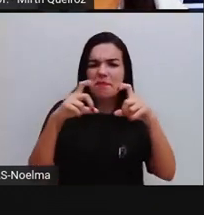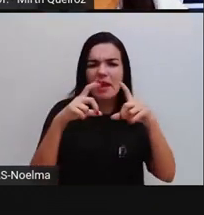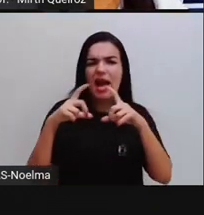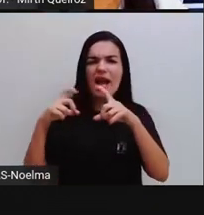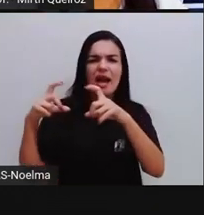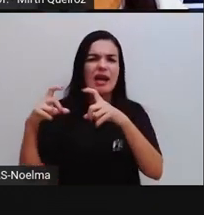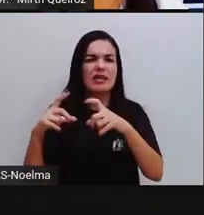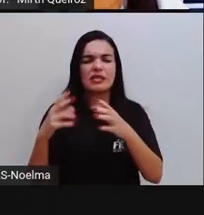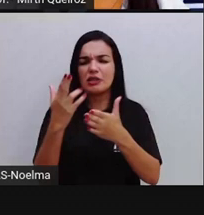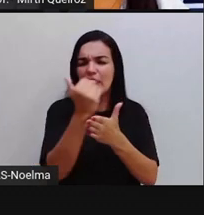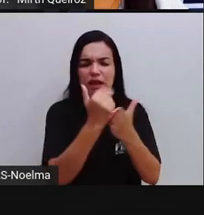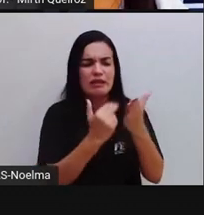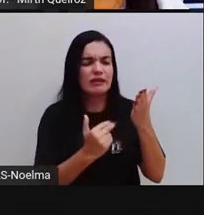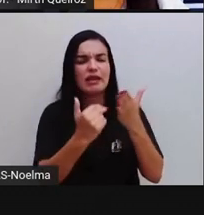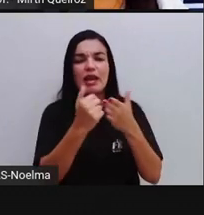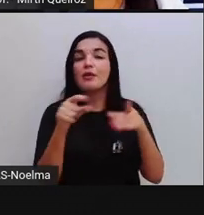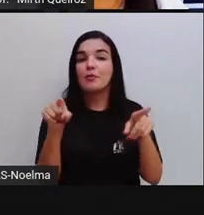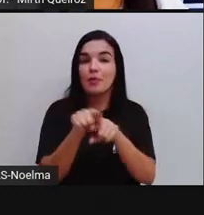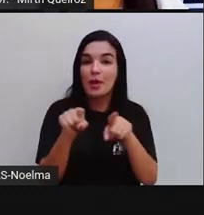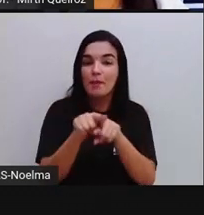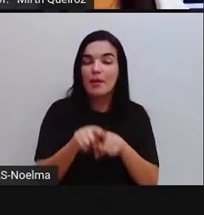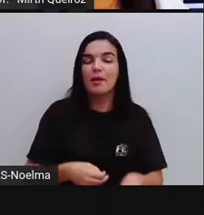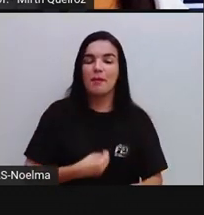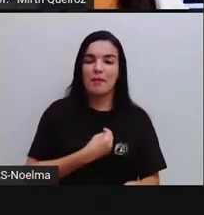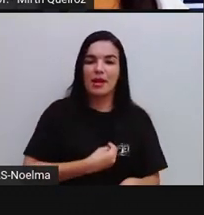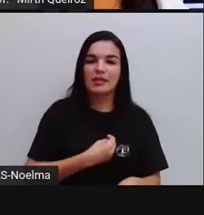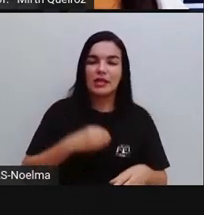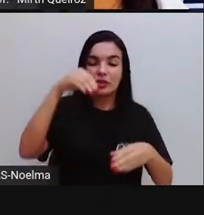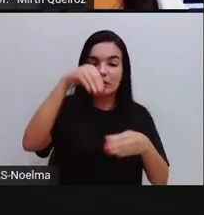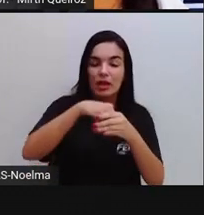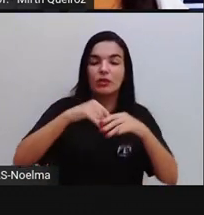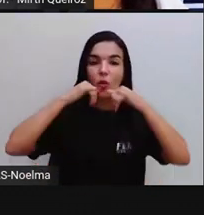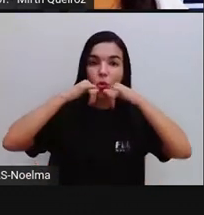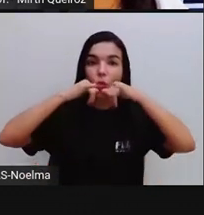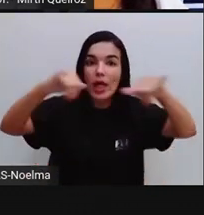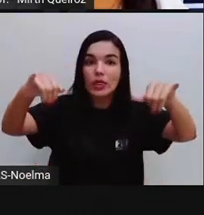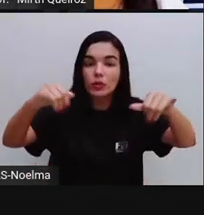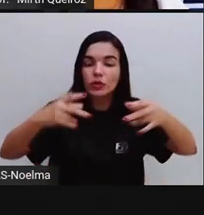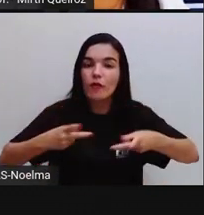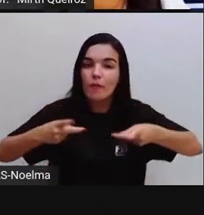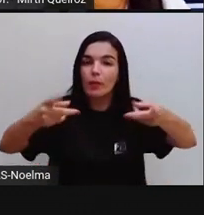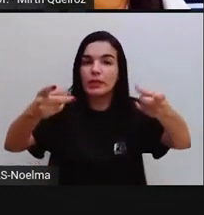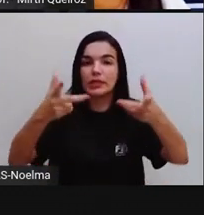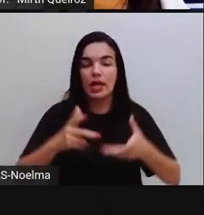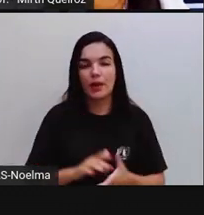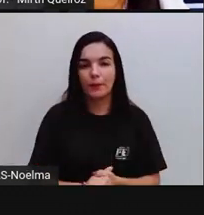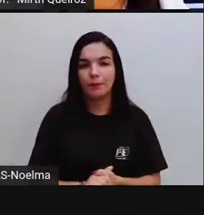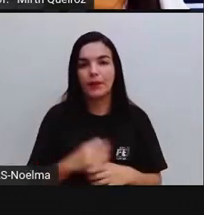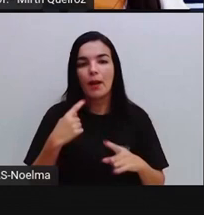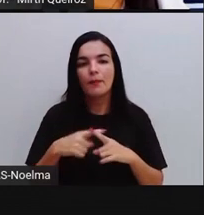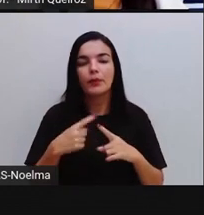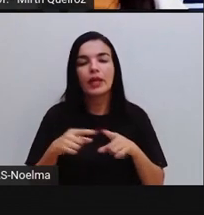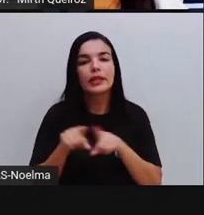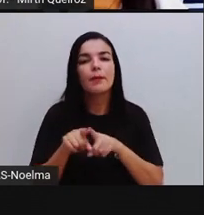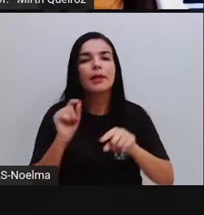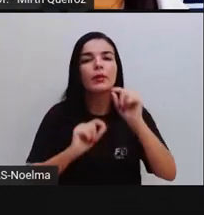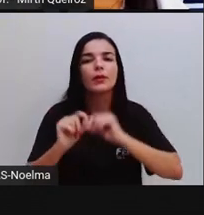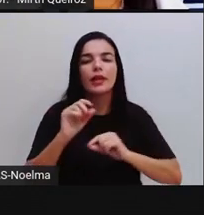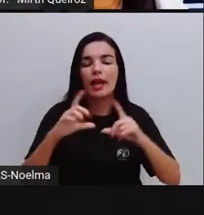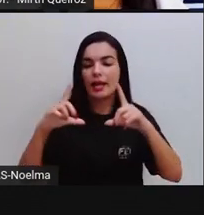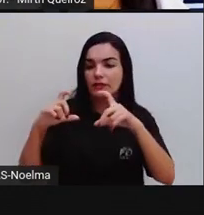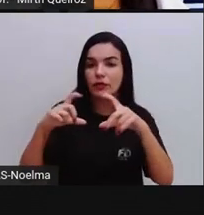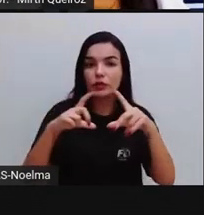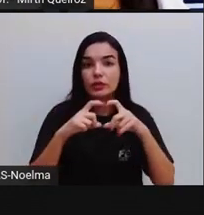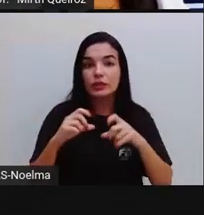fotografias também estão presentes nesse anúncio publicitário. Até porque as imagens, as fotografias, essas